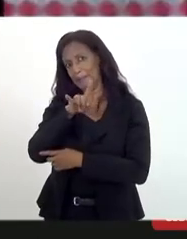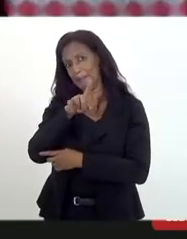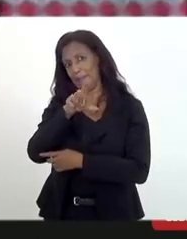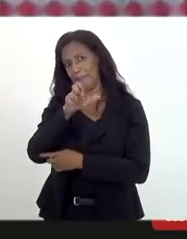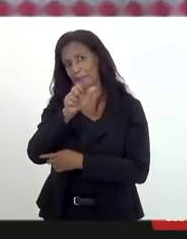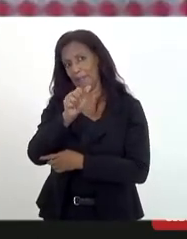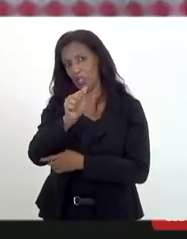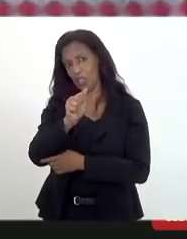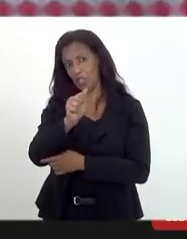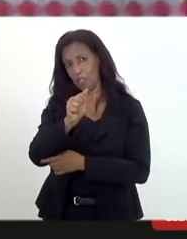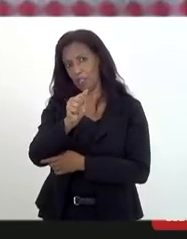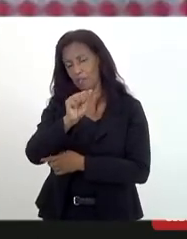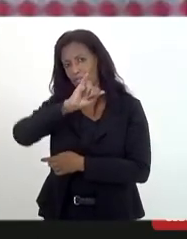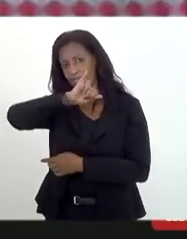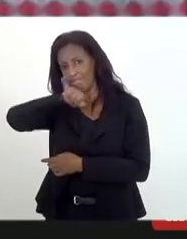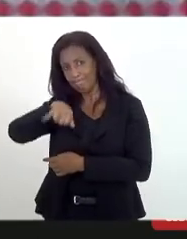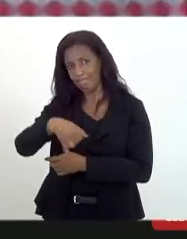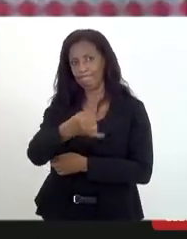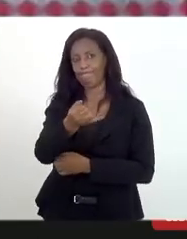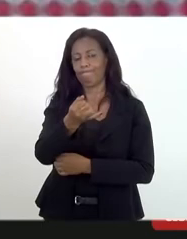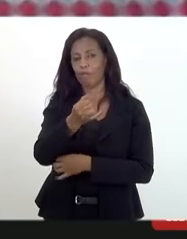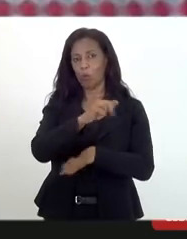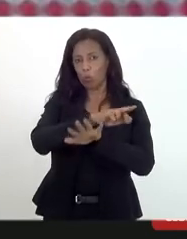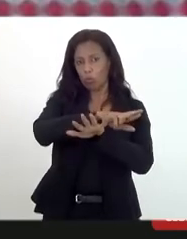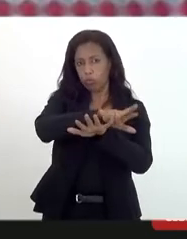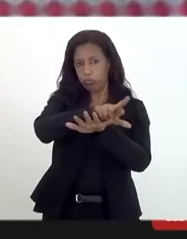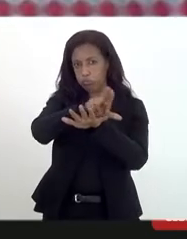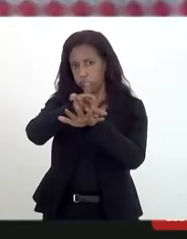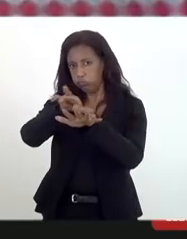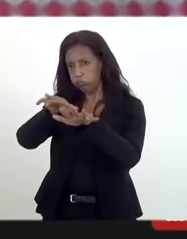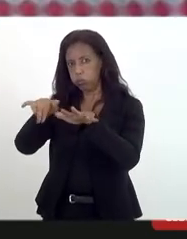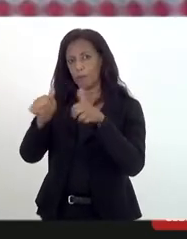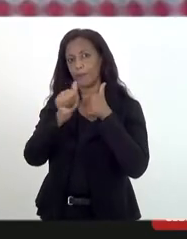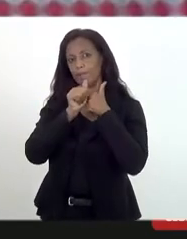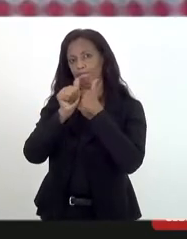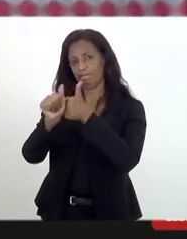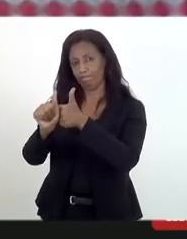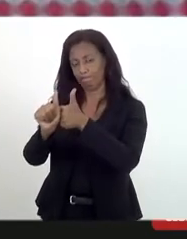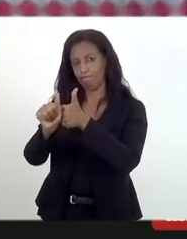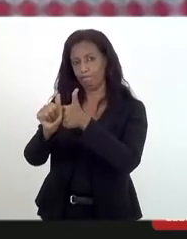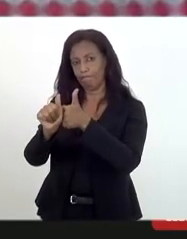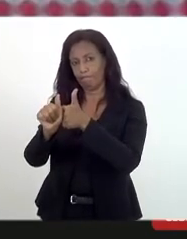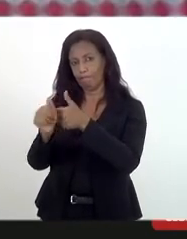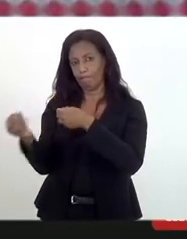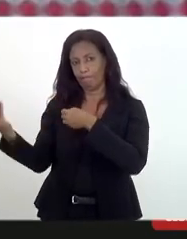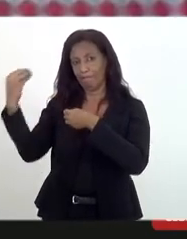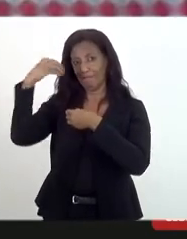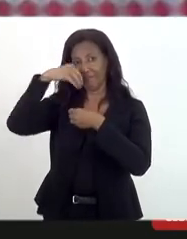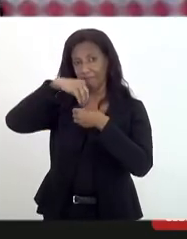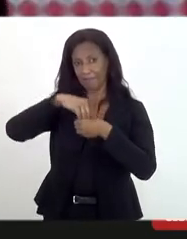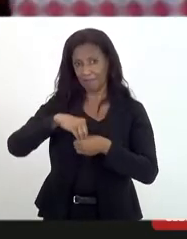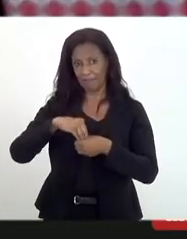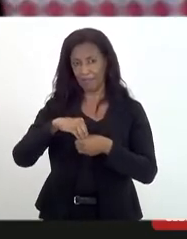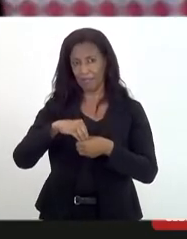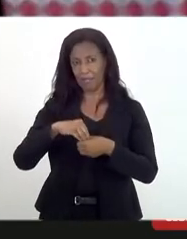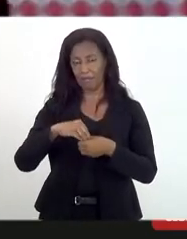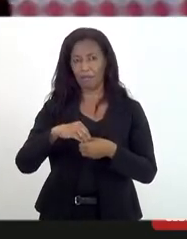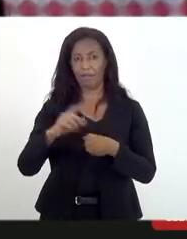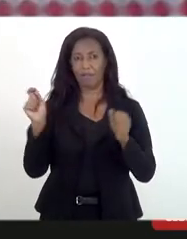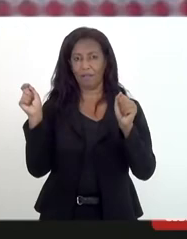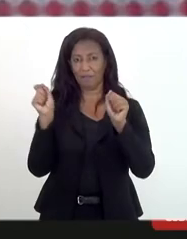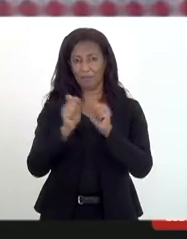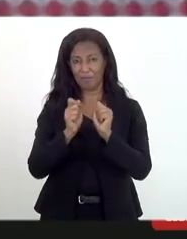são utilizados por diversos segmentos reiteradamente cometem